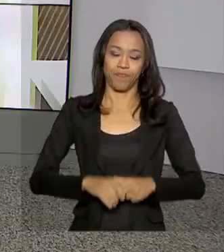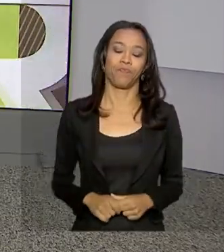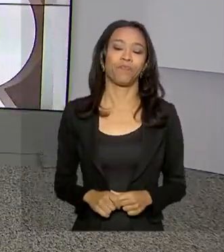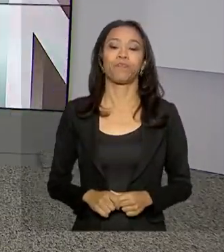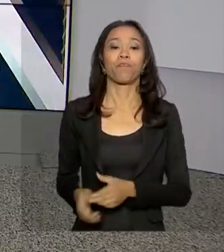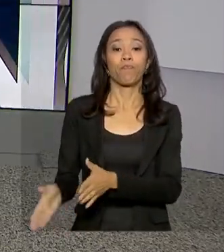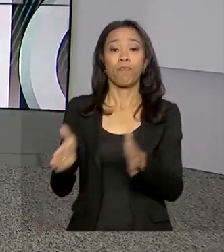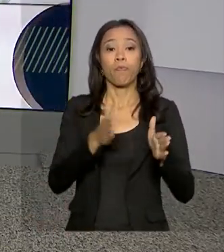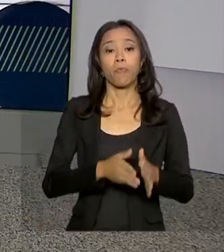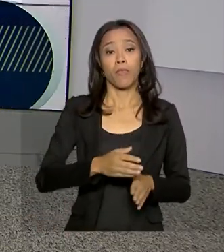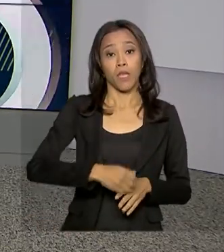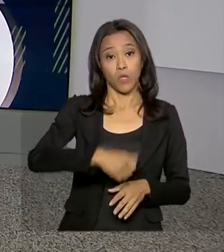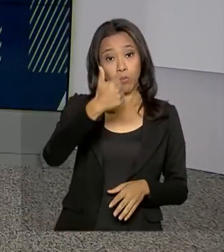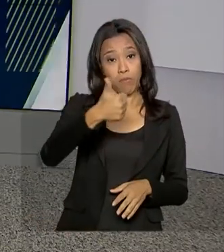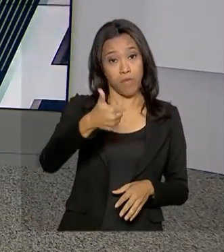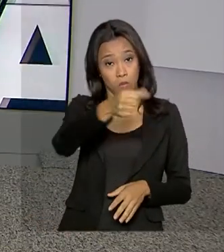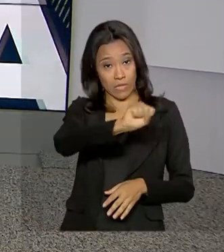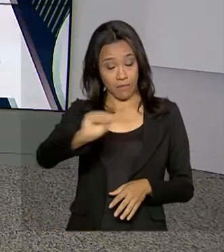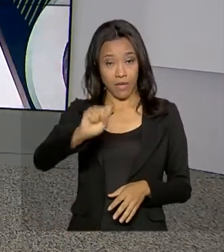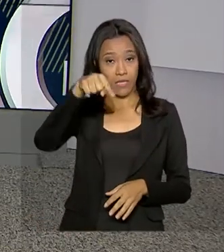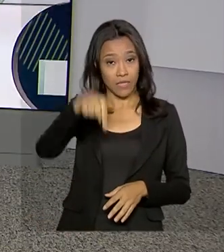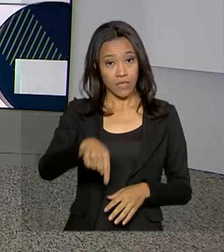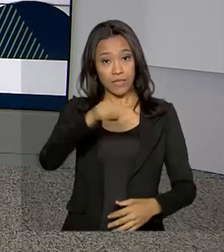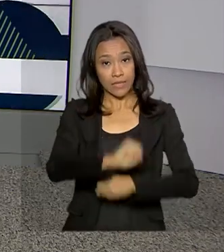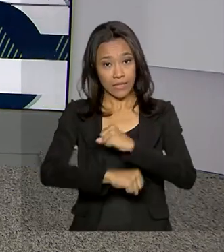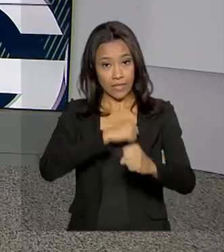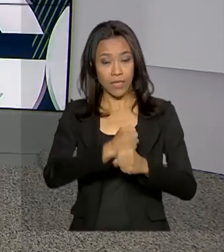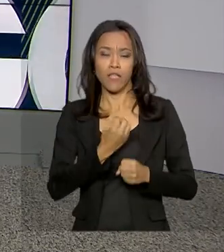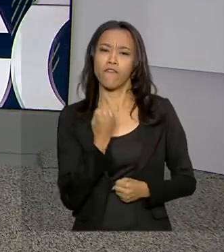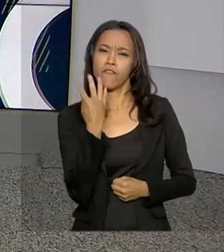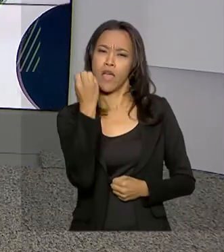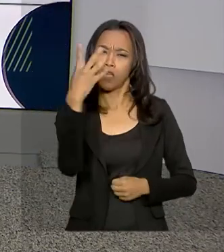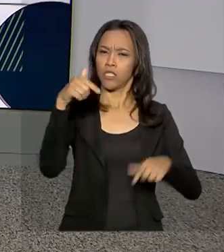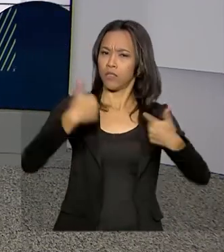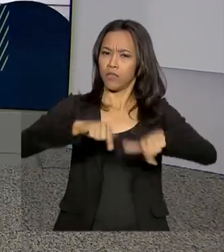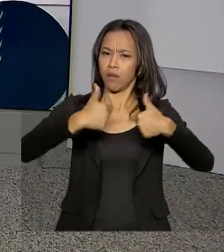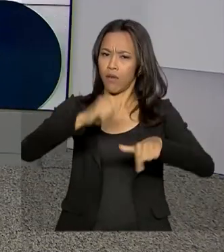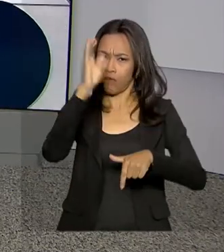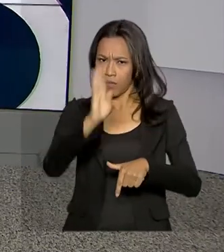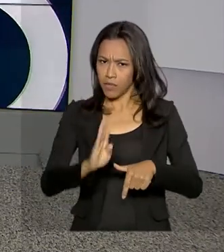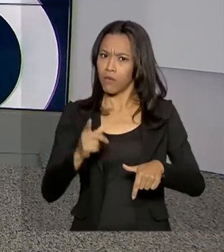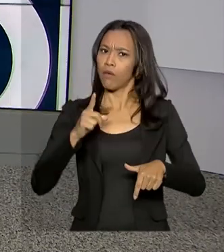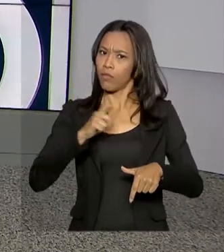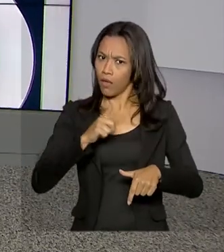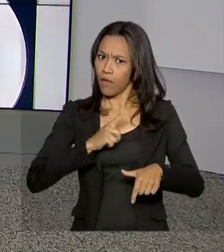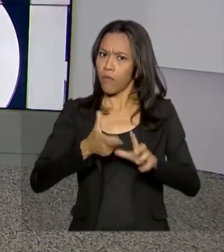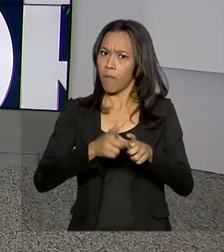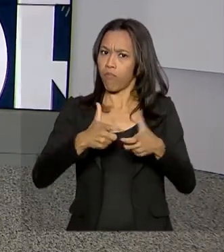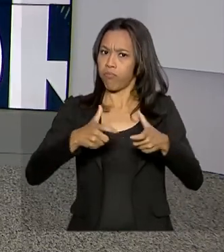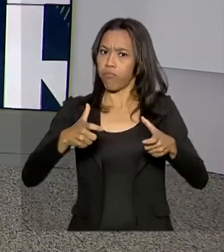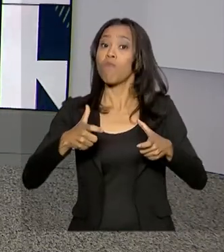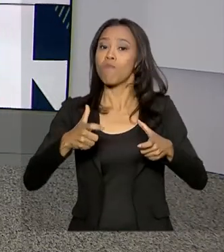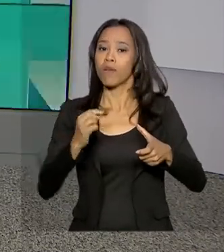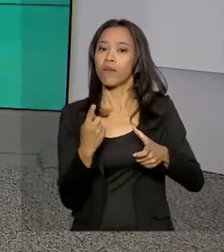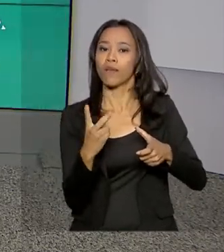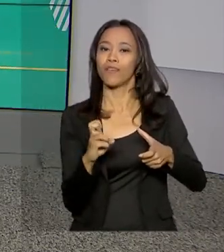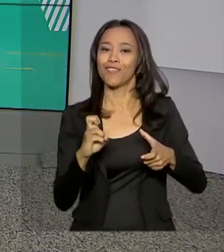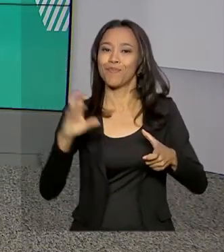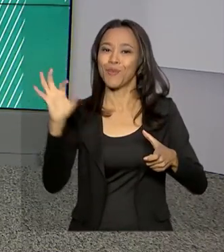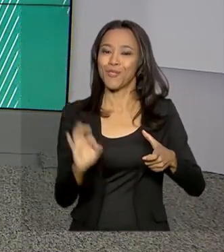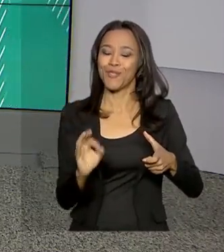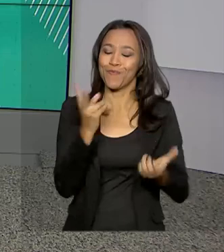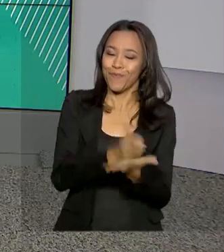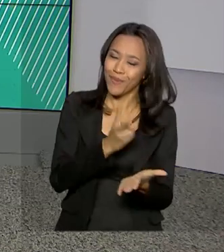No primeiro semestre deste ano, as viagens a negócio no Brasil cresceram quase 15% em relação ao mesmo